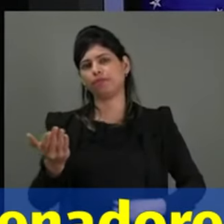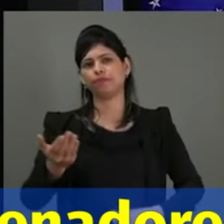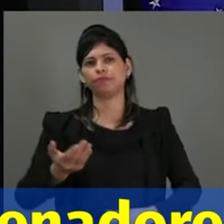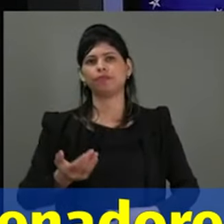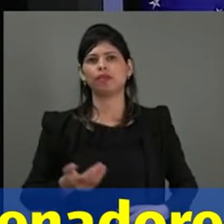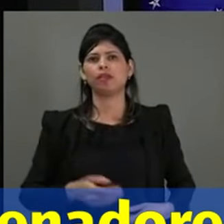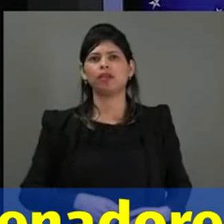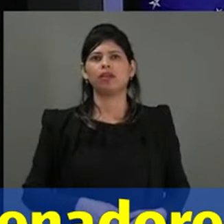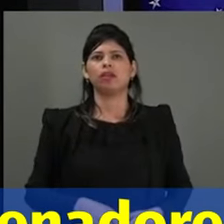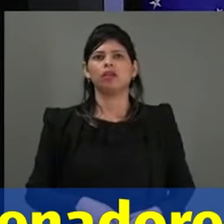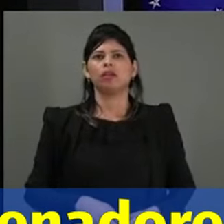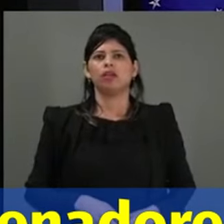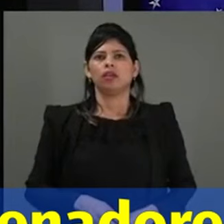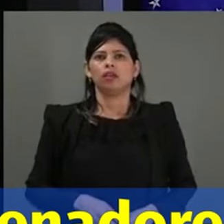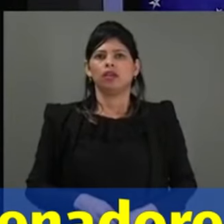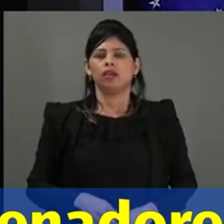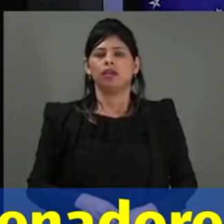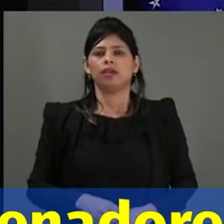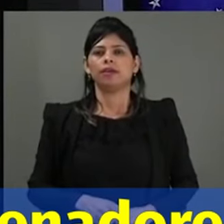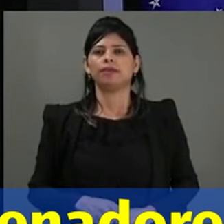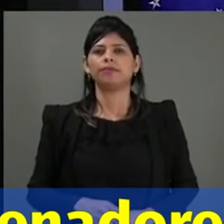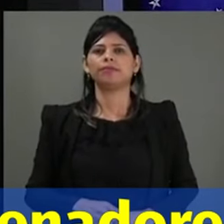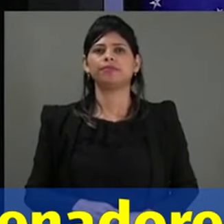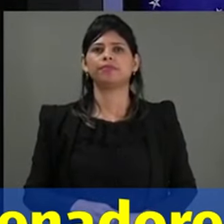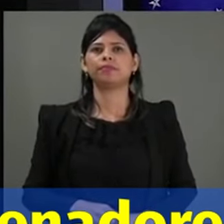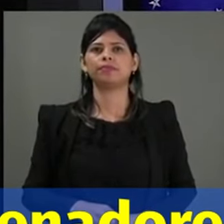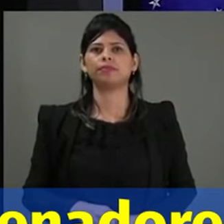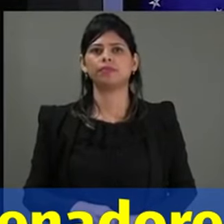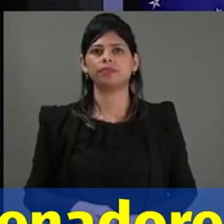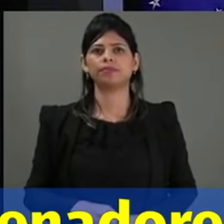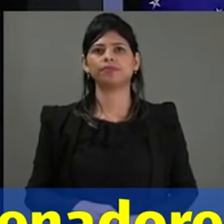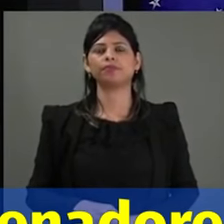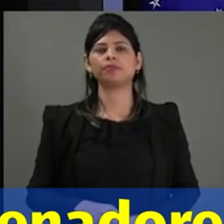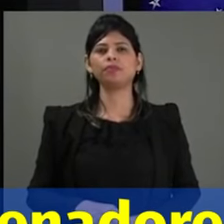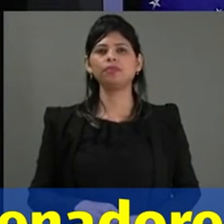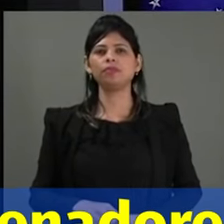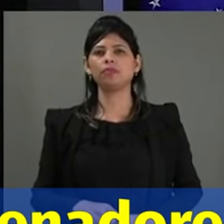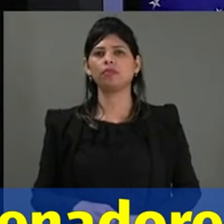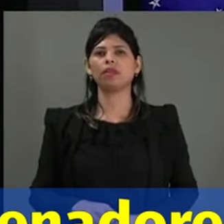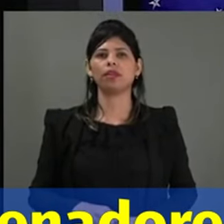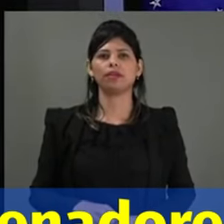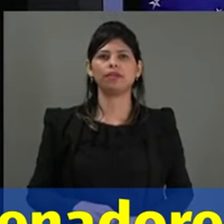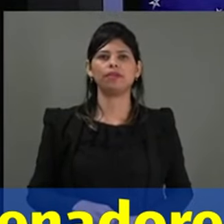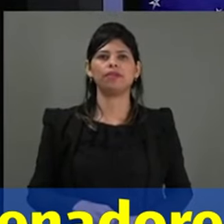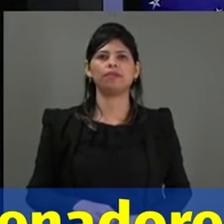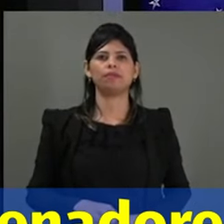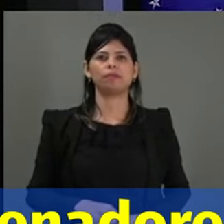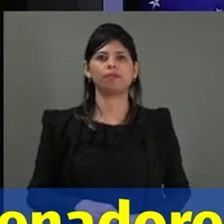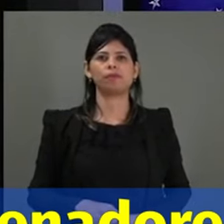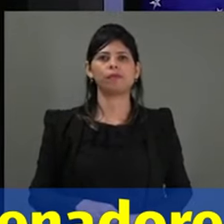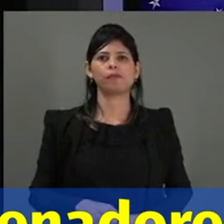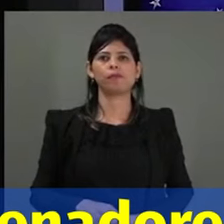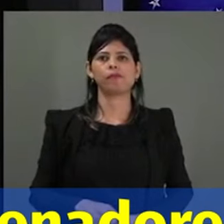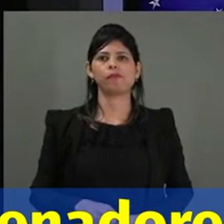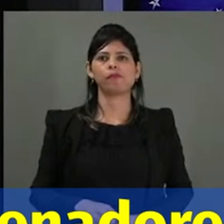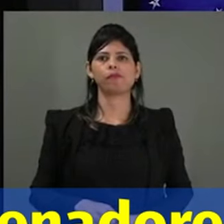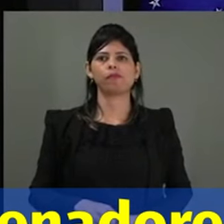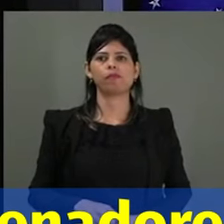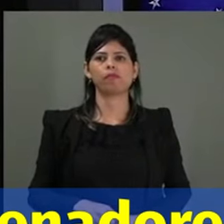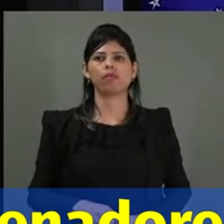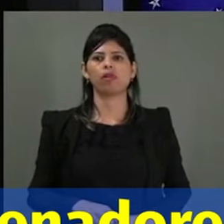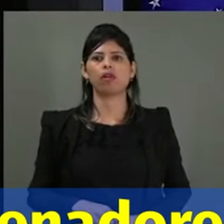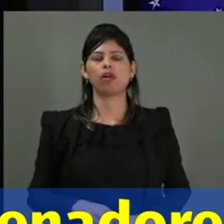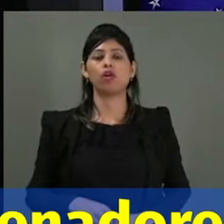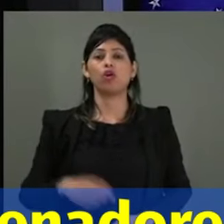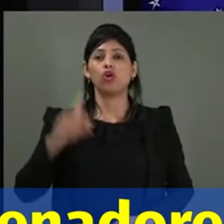a gente tratou das violações dos direitos humanos após os atos do dia